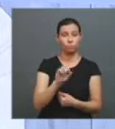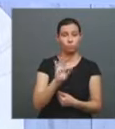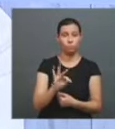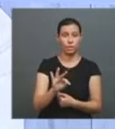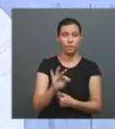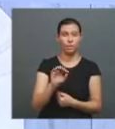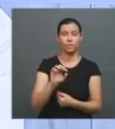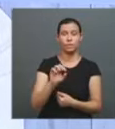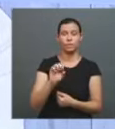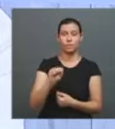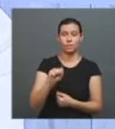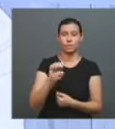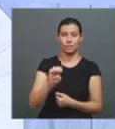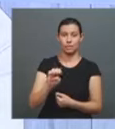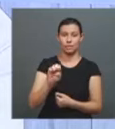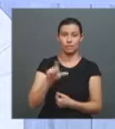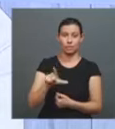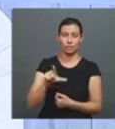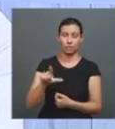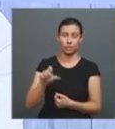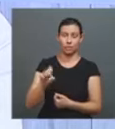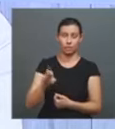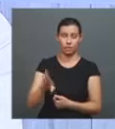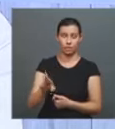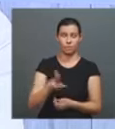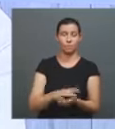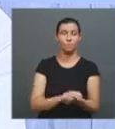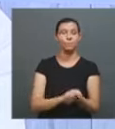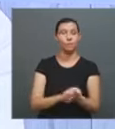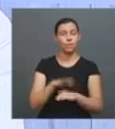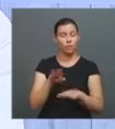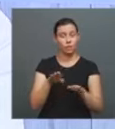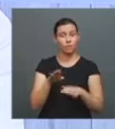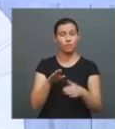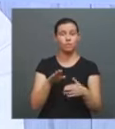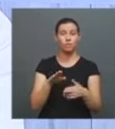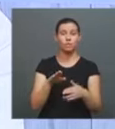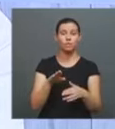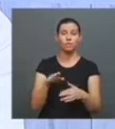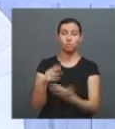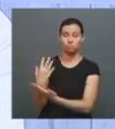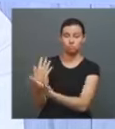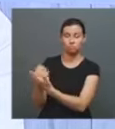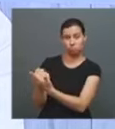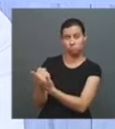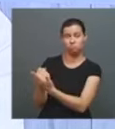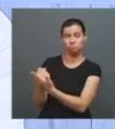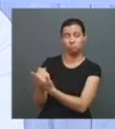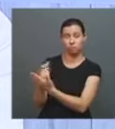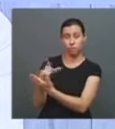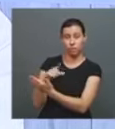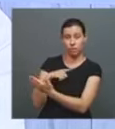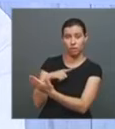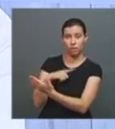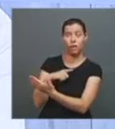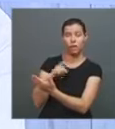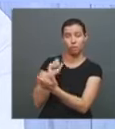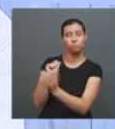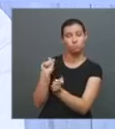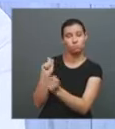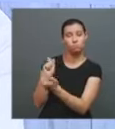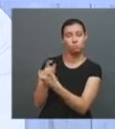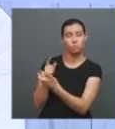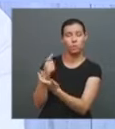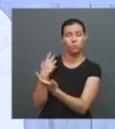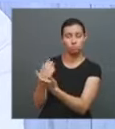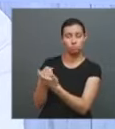vontade do digital, você vai ter paciência para ler aquilo no digital, ou você quer no impresso? Porque o preço está mais ou menos o mesmo. Você vai ver, às vezes, até o